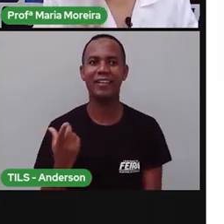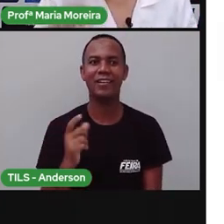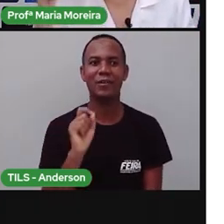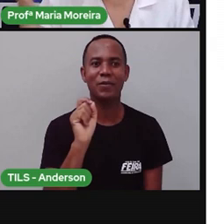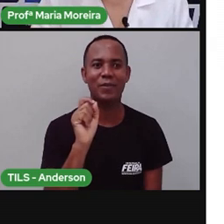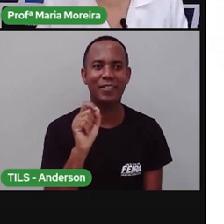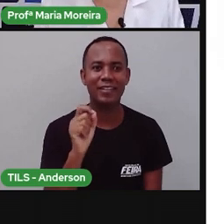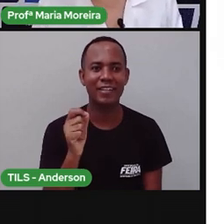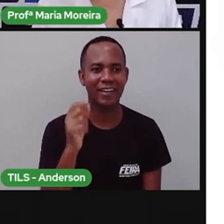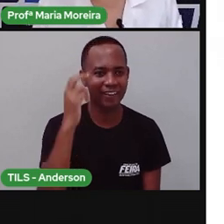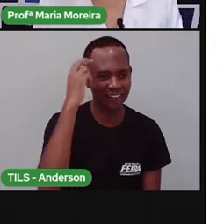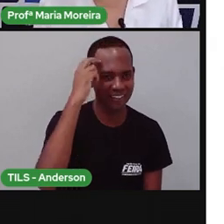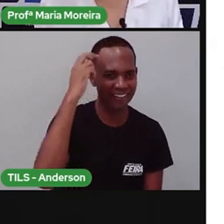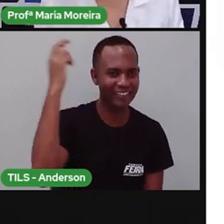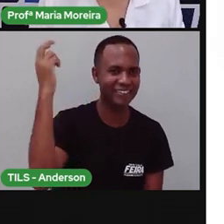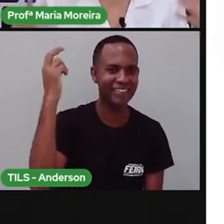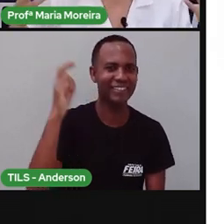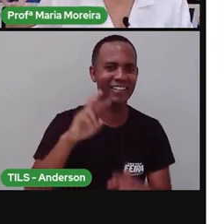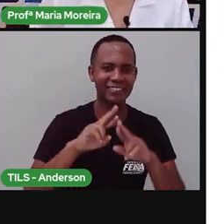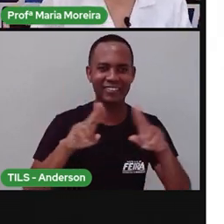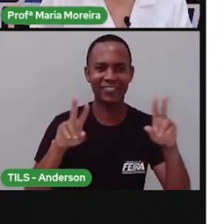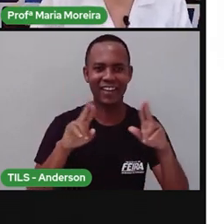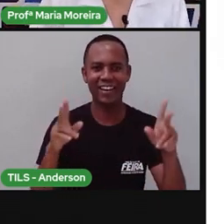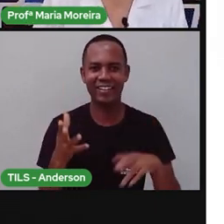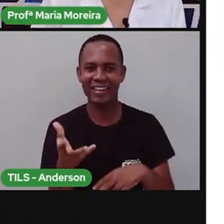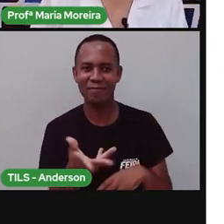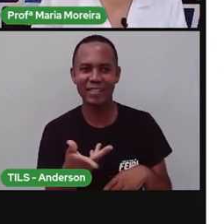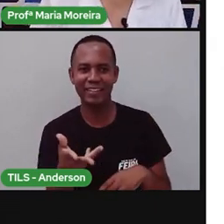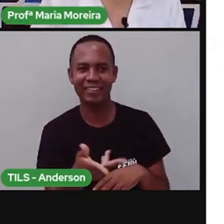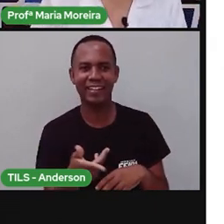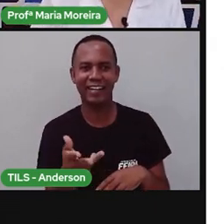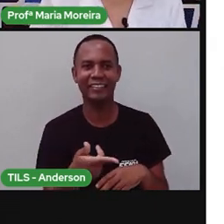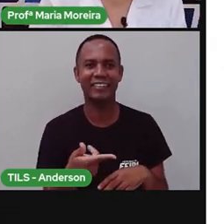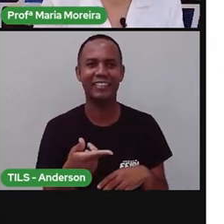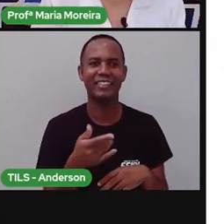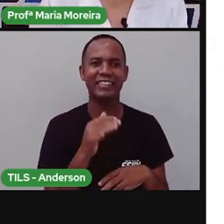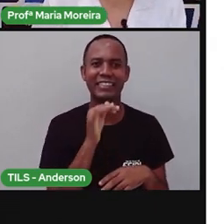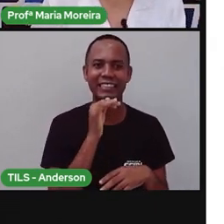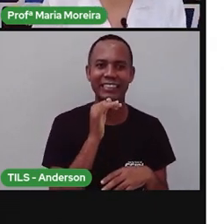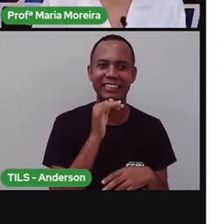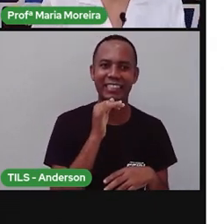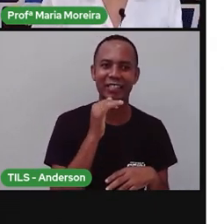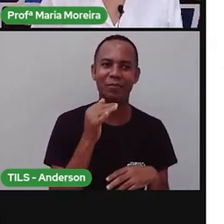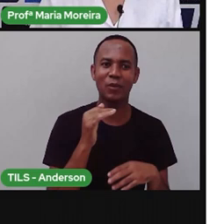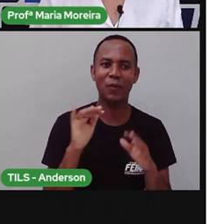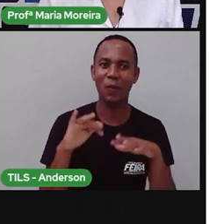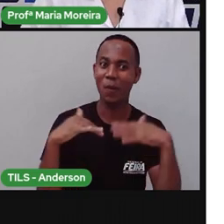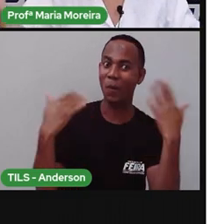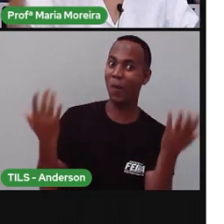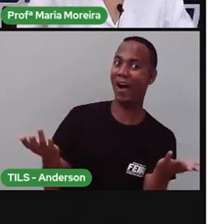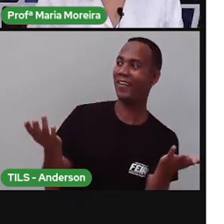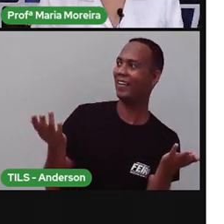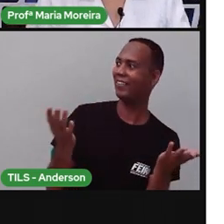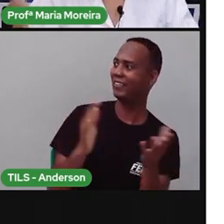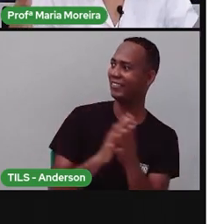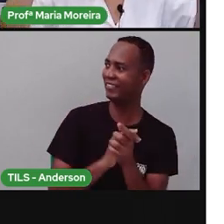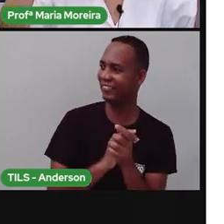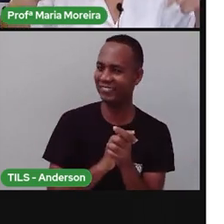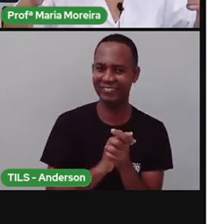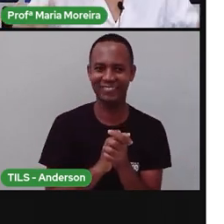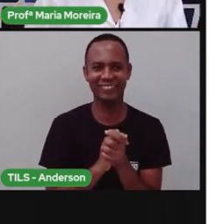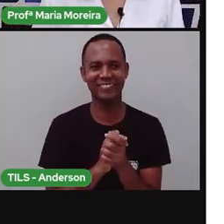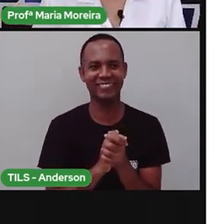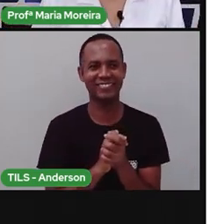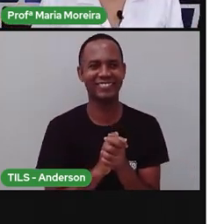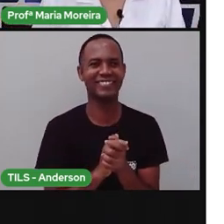desenvolve uma inteligência diferente, uma habilidade. Então, por exemplo, a Pro, ela não sabe libras. Então, Anderson aqui, ó,